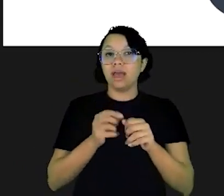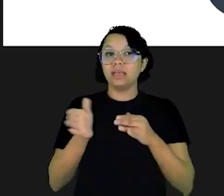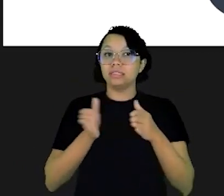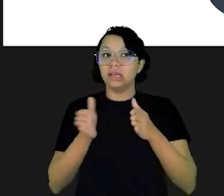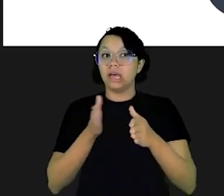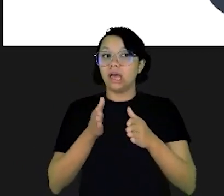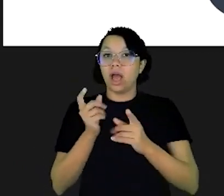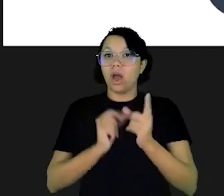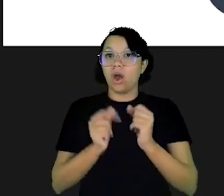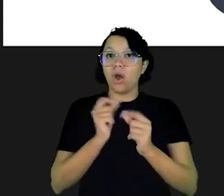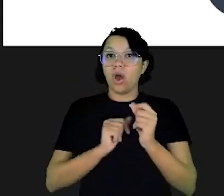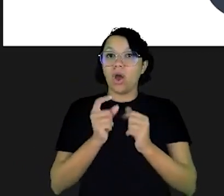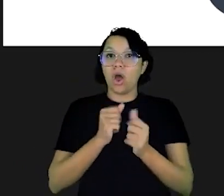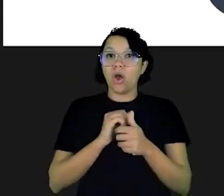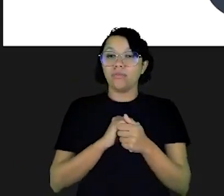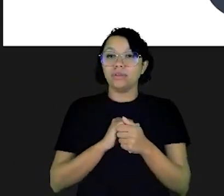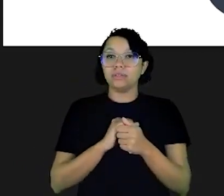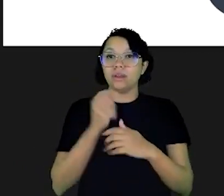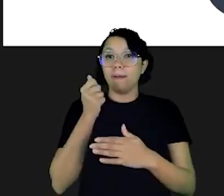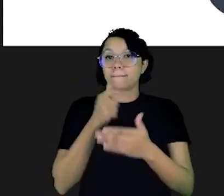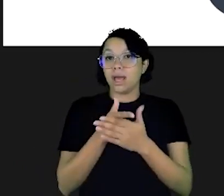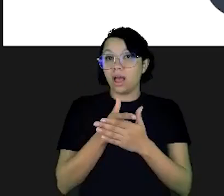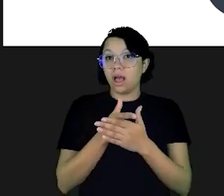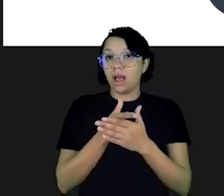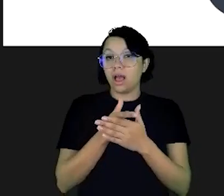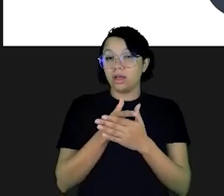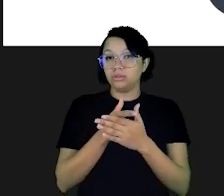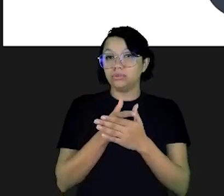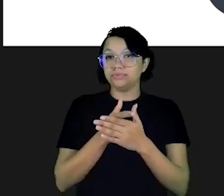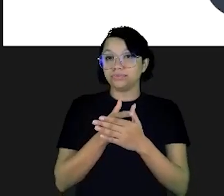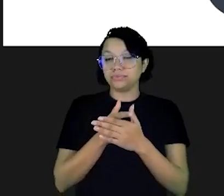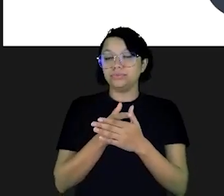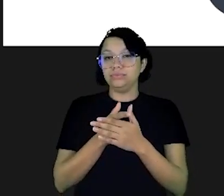É uma instituição que faz a intermediação financeira,